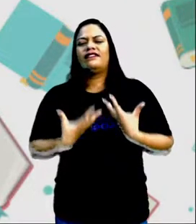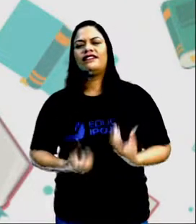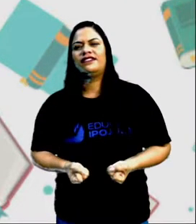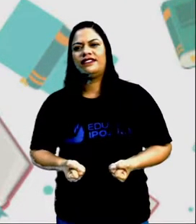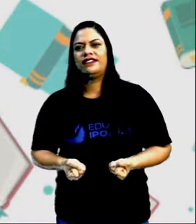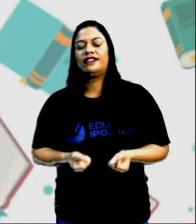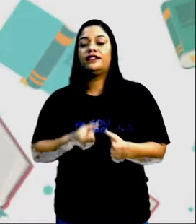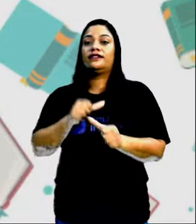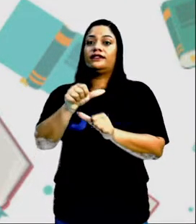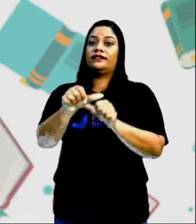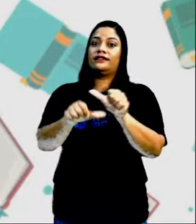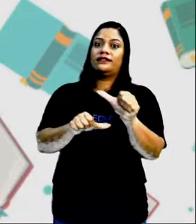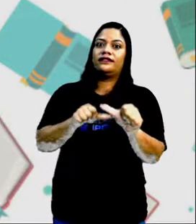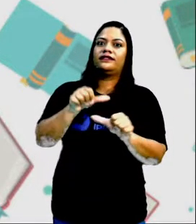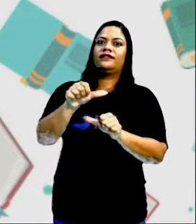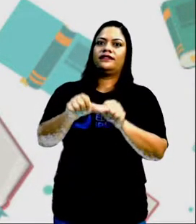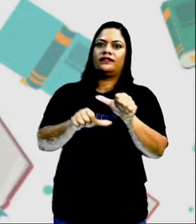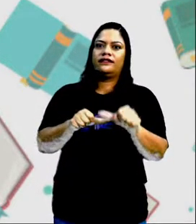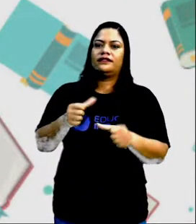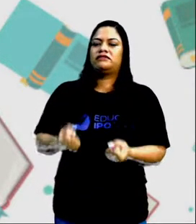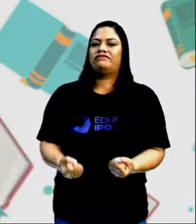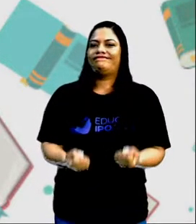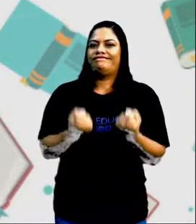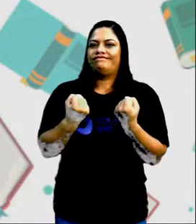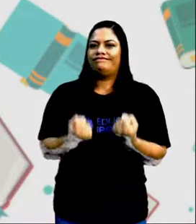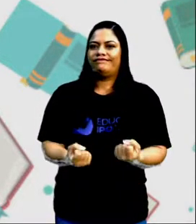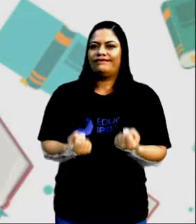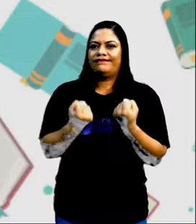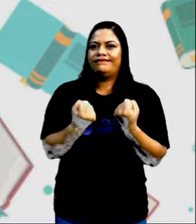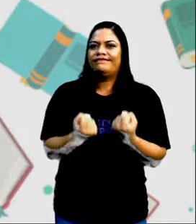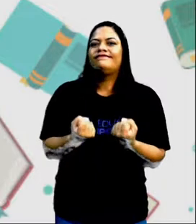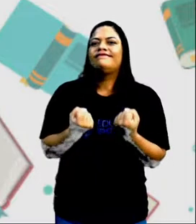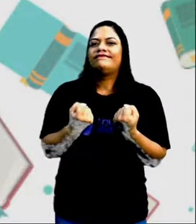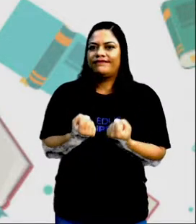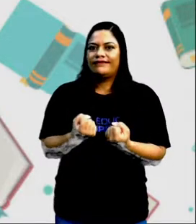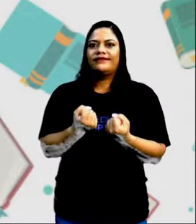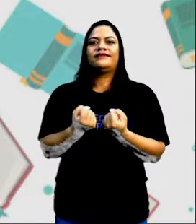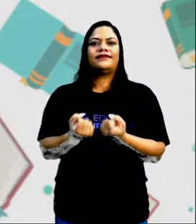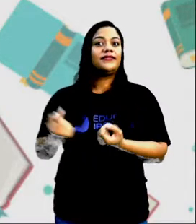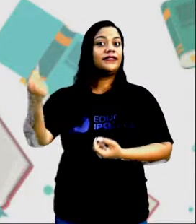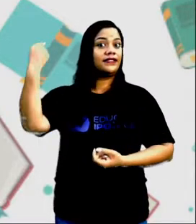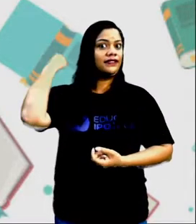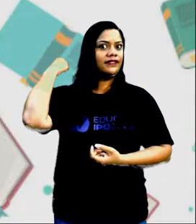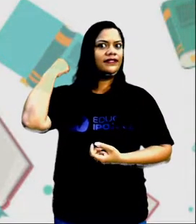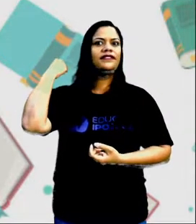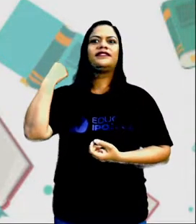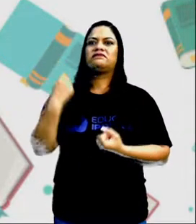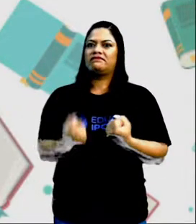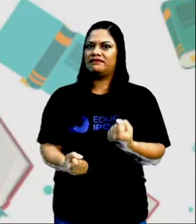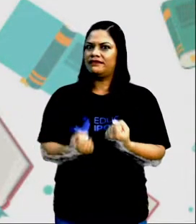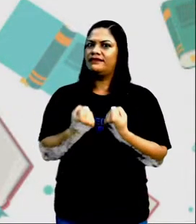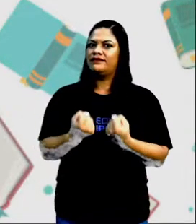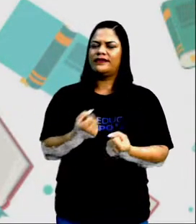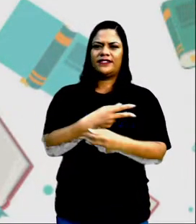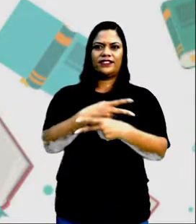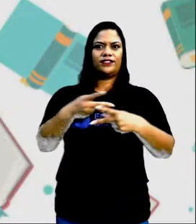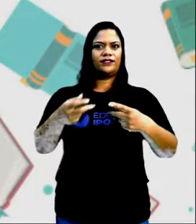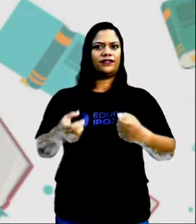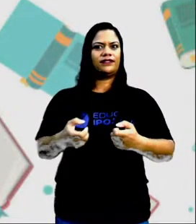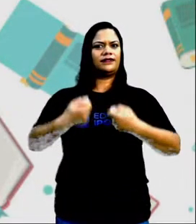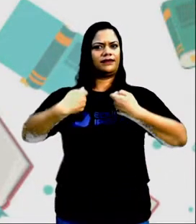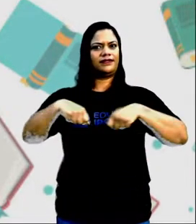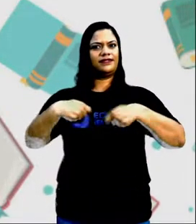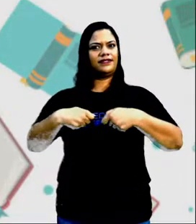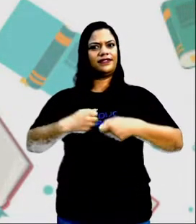transportando nas mãos, braços, as costas, aquilo de que precisava